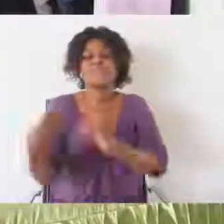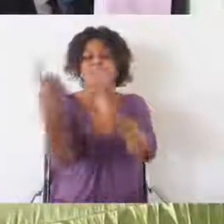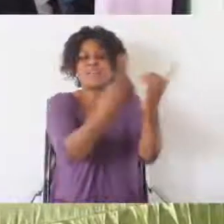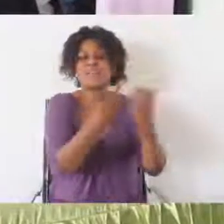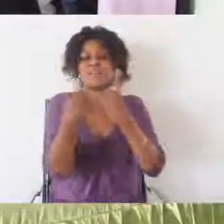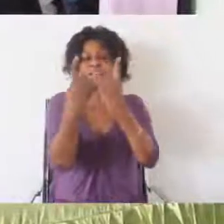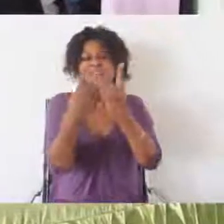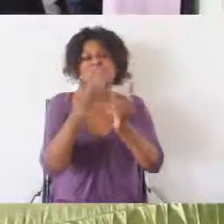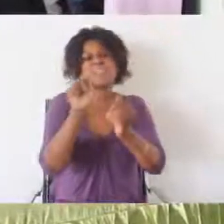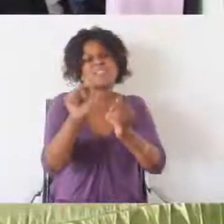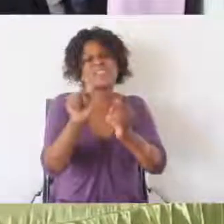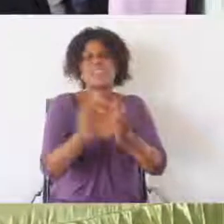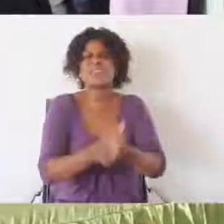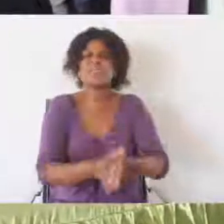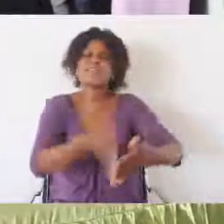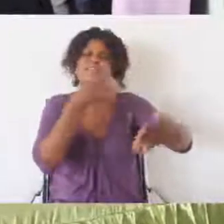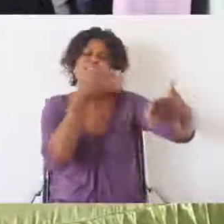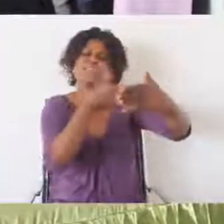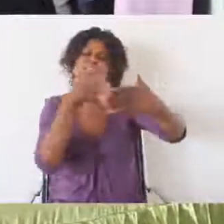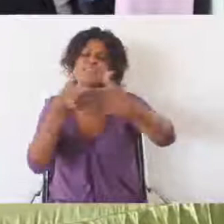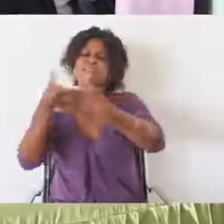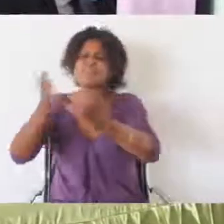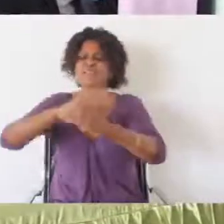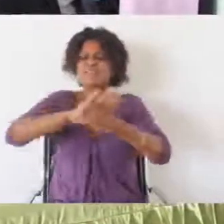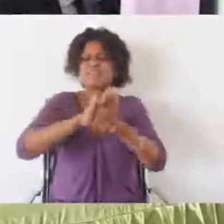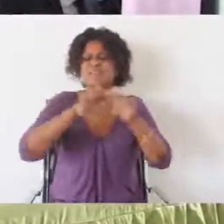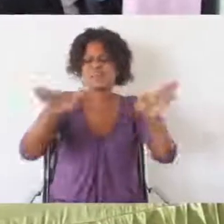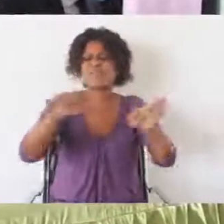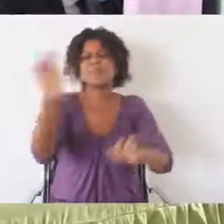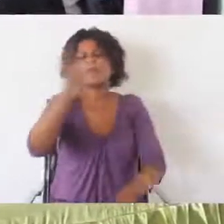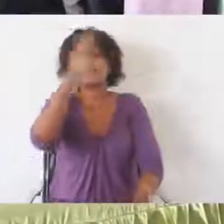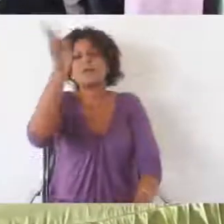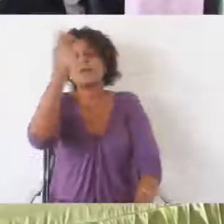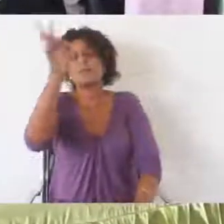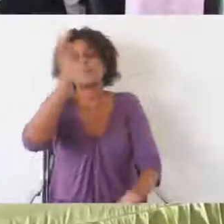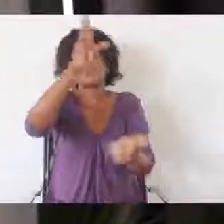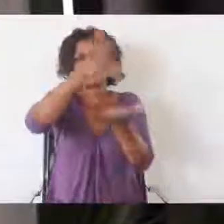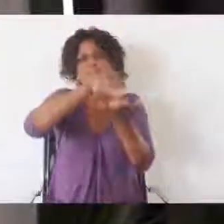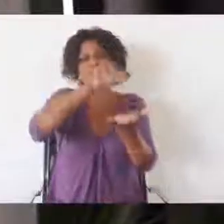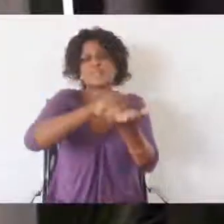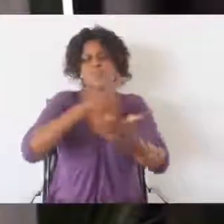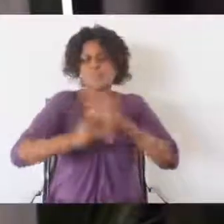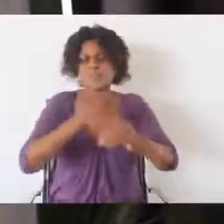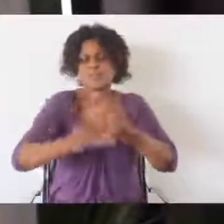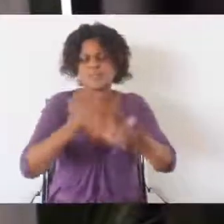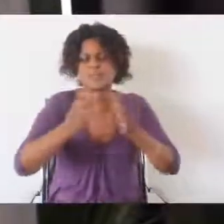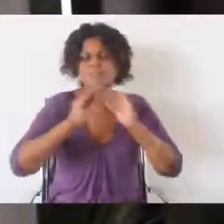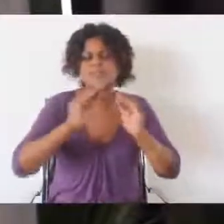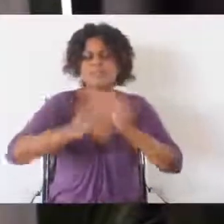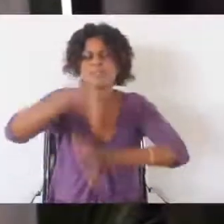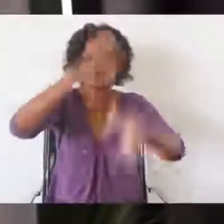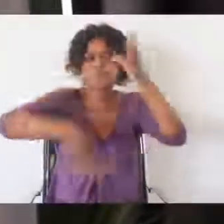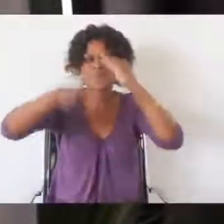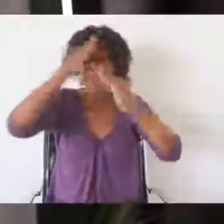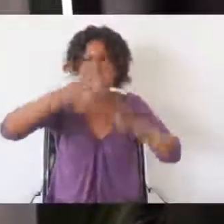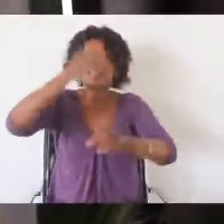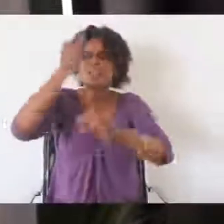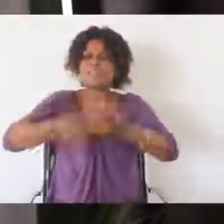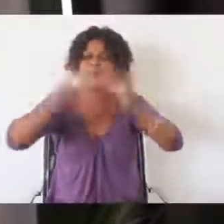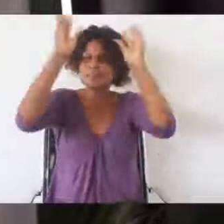prevenção da Covid-19, principalmente o distanciamento físico. Neste contexto de confinamento